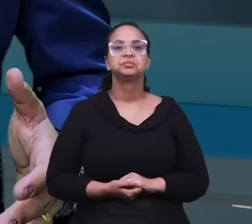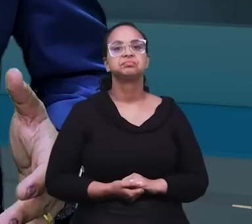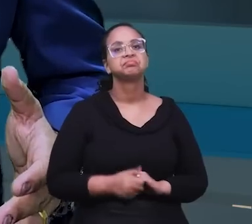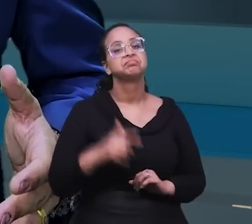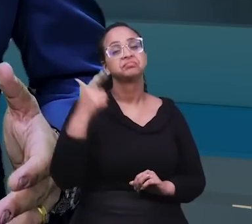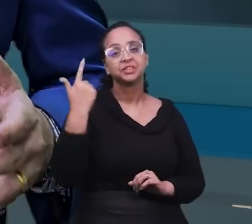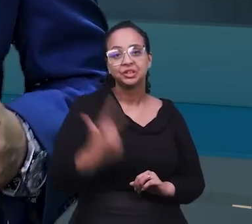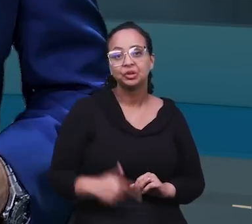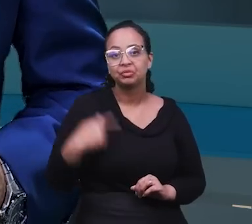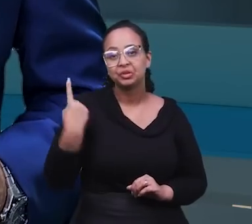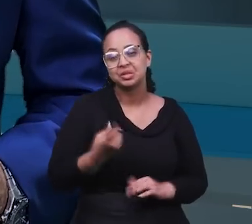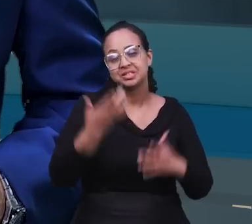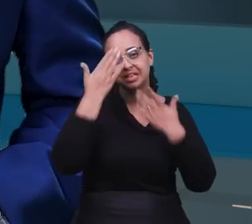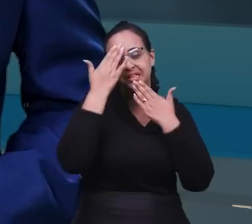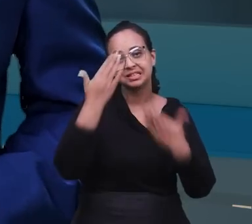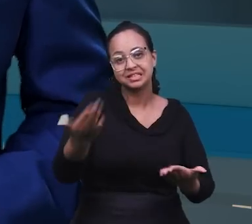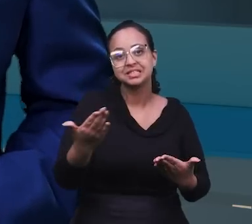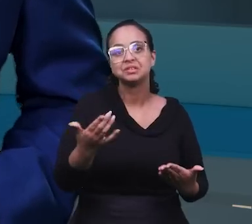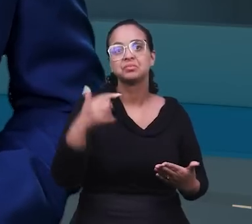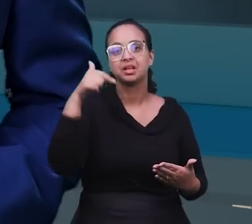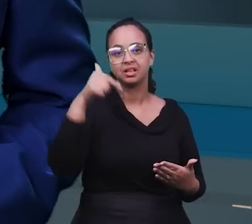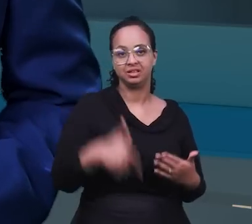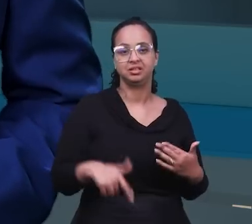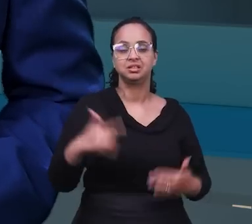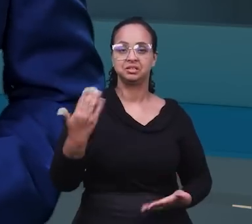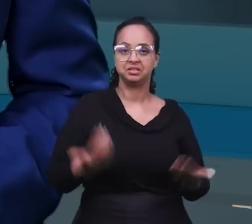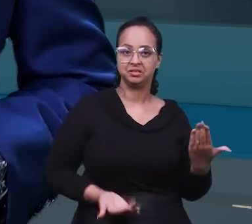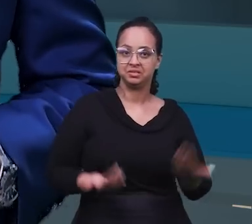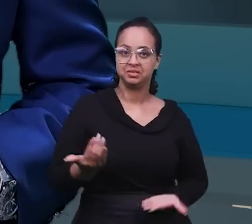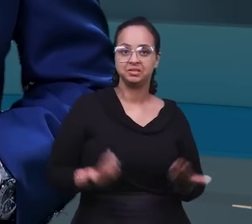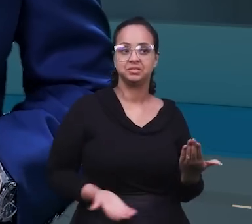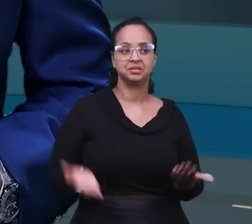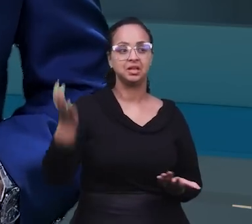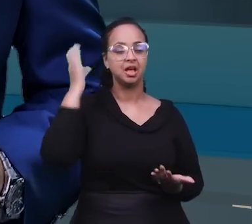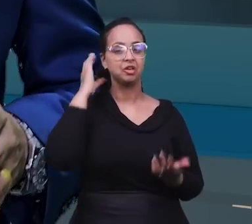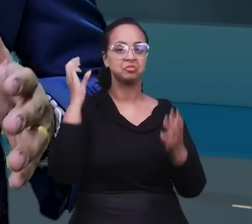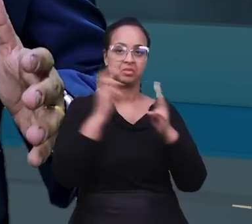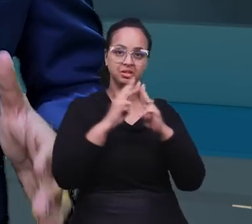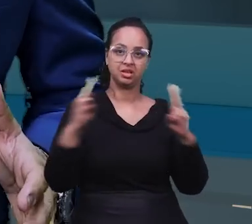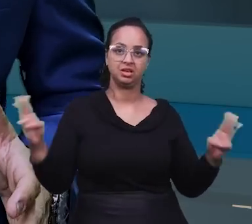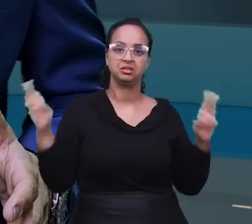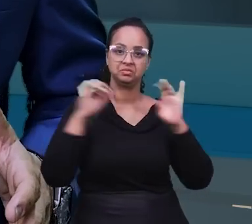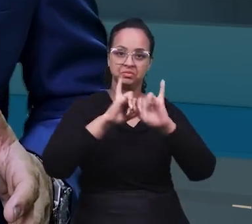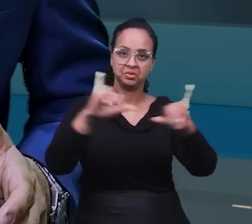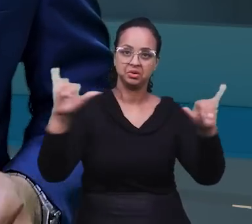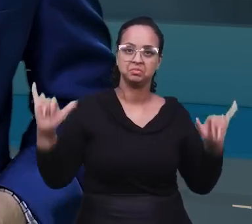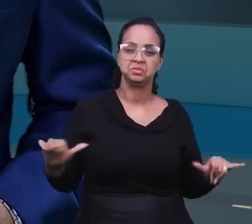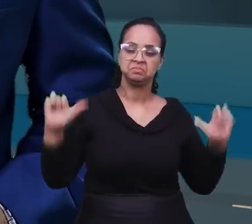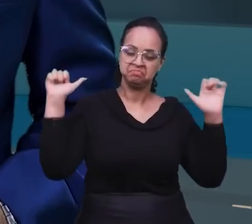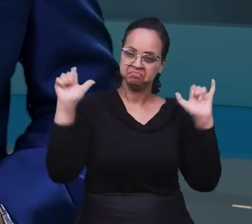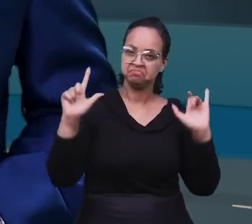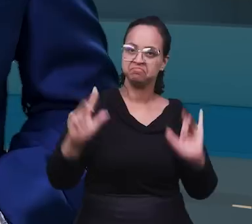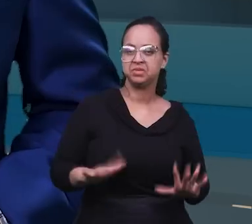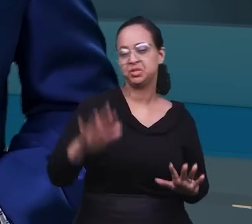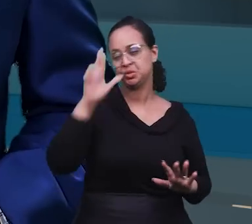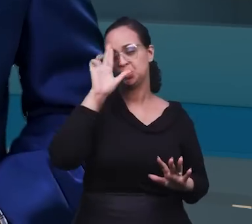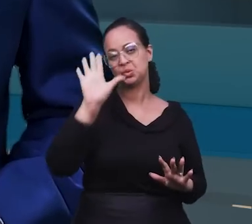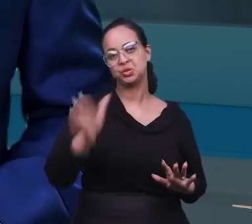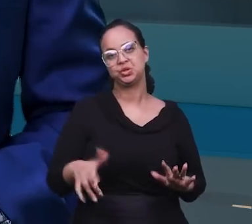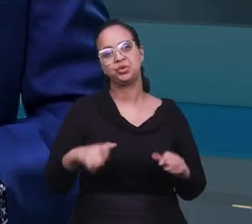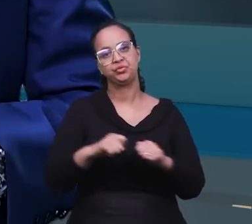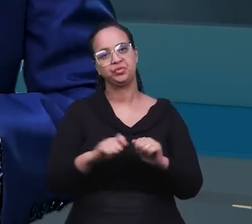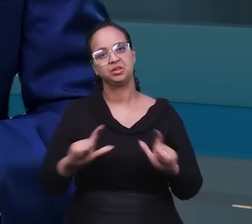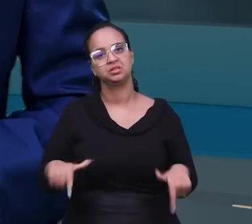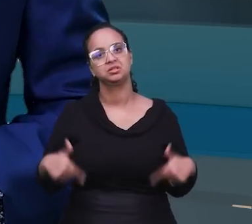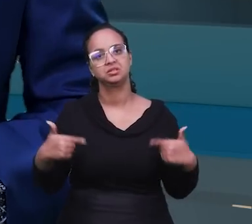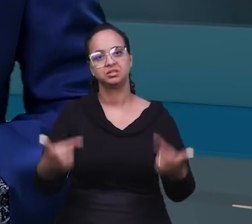Jorge, mais uma vez nós agradecemos aos irmãos aí da Rádio Manaim por esse espaço pelo qual podemos proclamar as grandes coisas que o Senhor